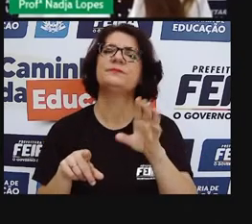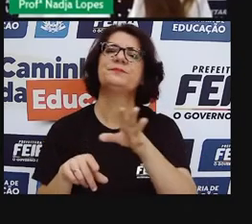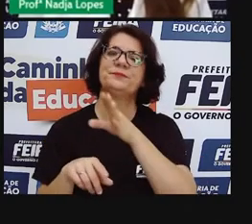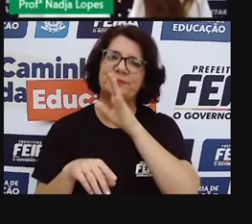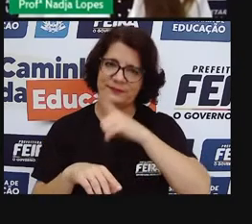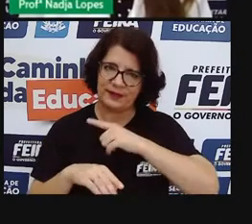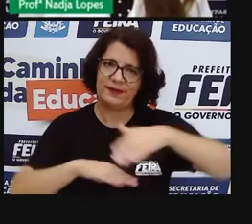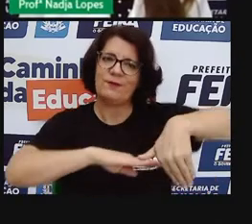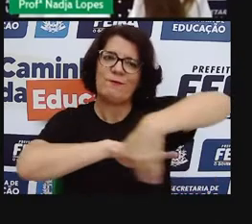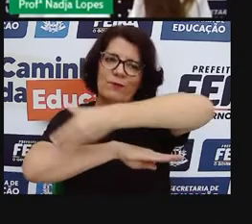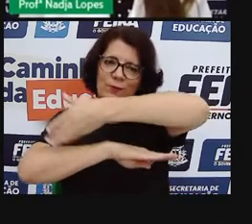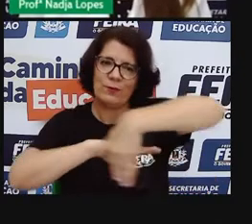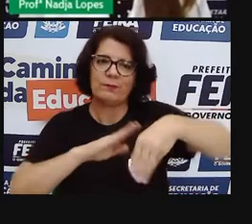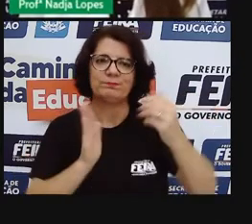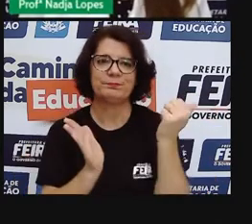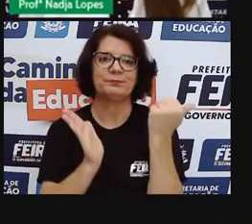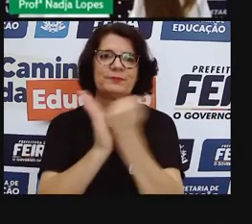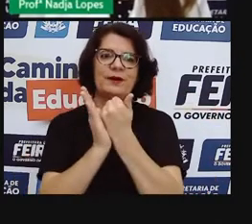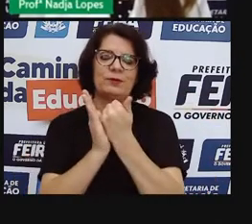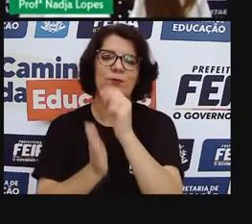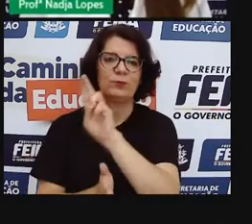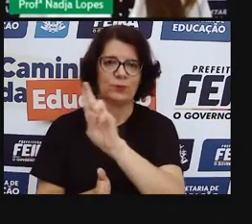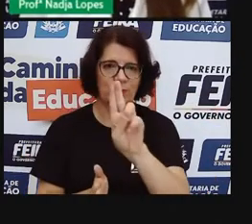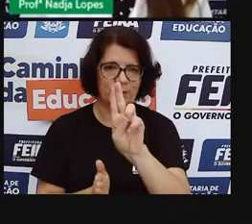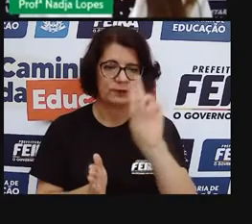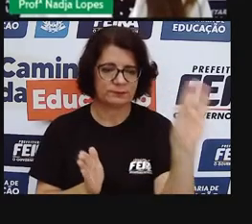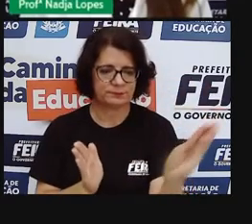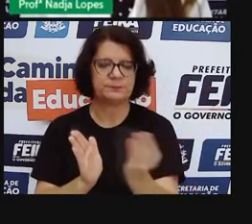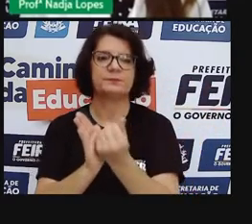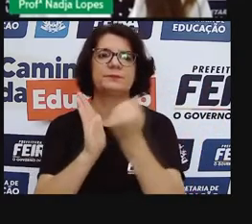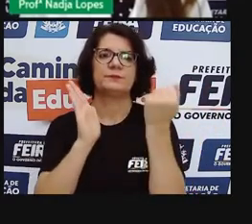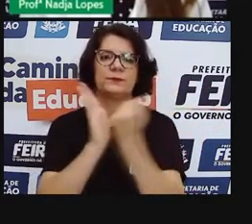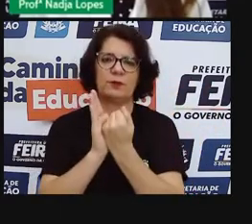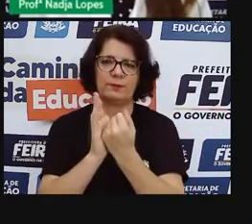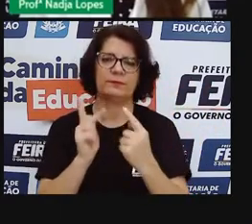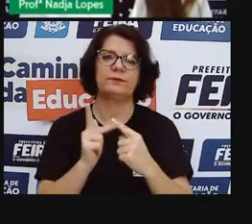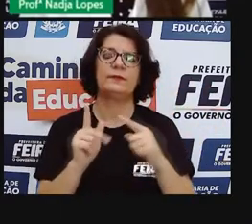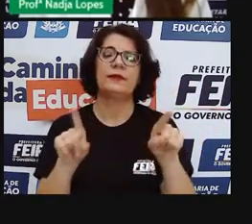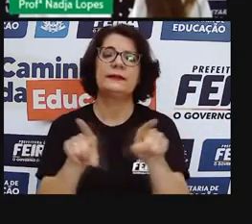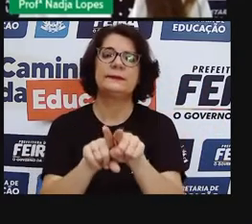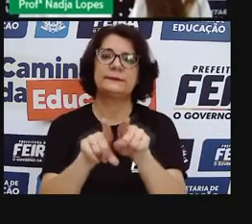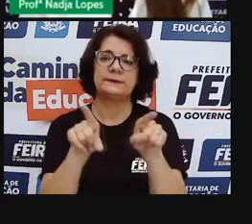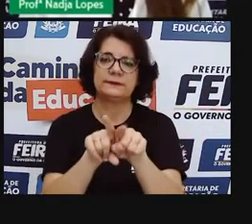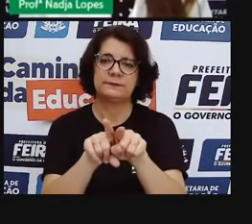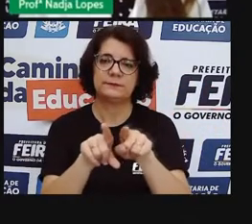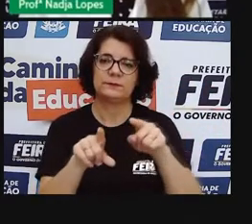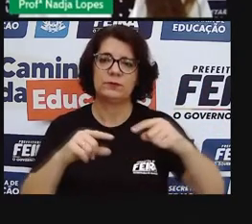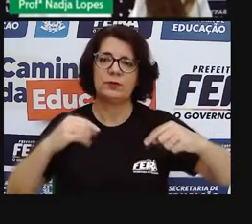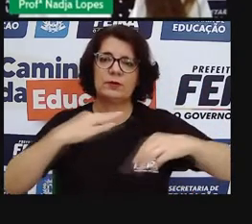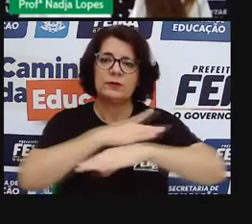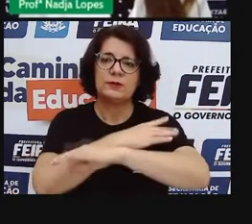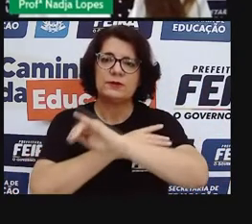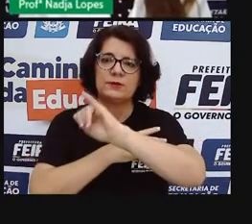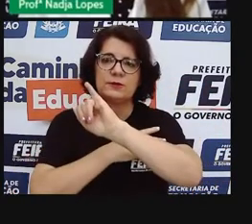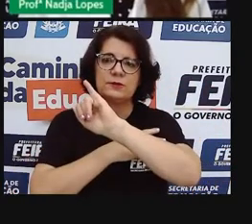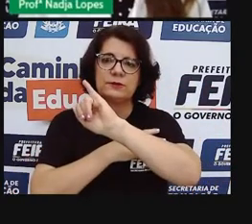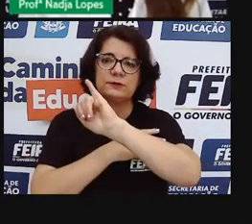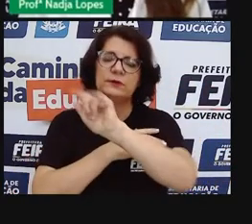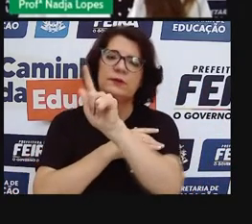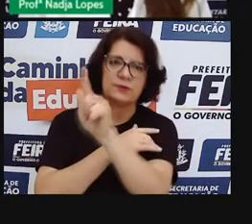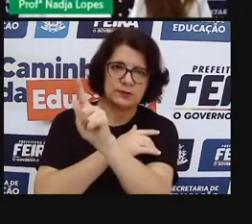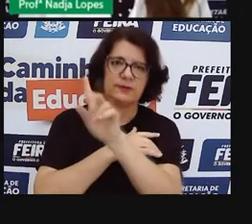Essa avenida, né? Que foi reformada recentemente, a Avenida João Duval. A Getúlio Vargas.